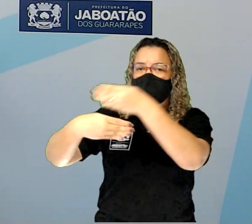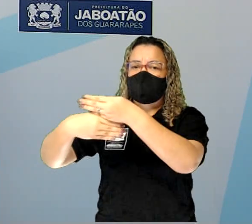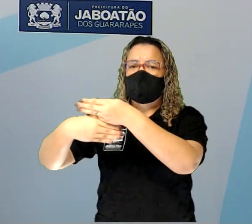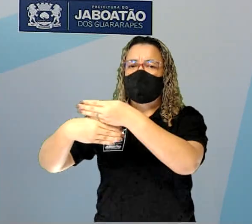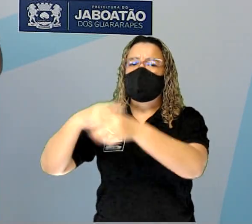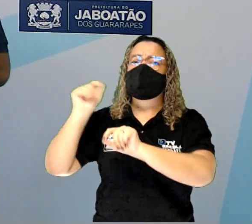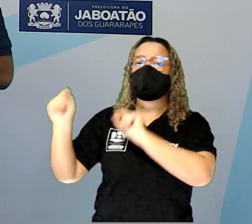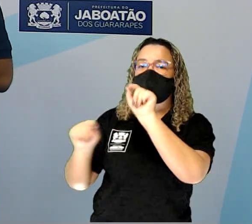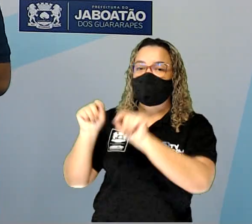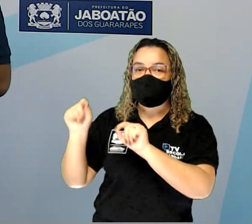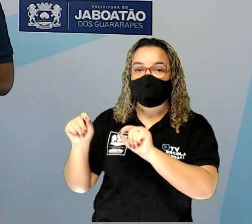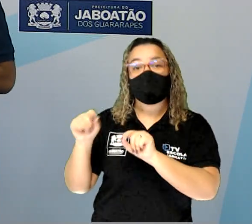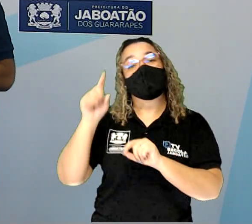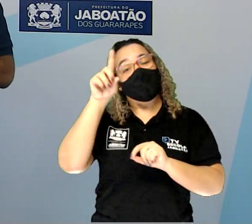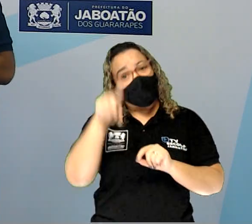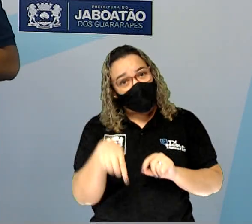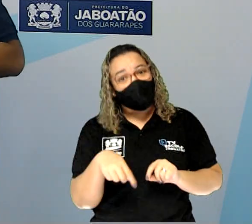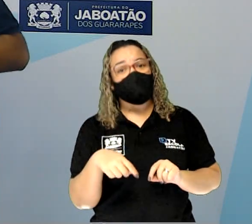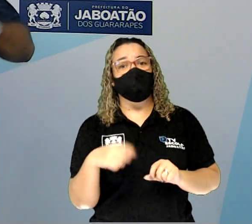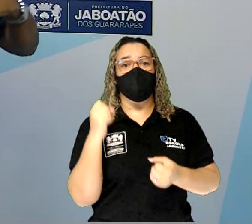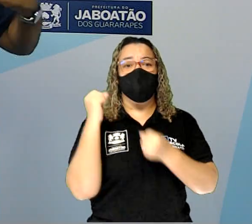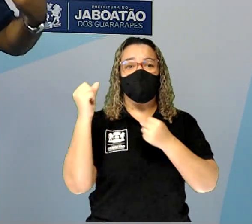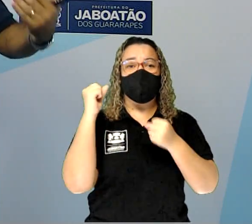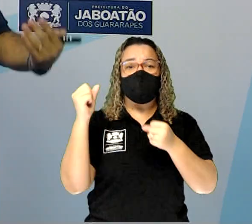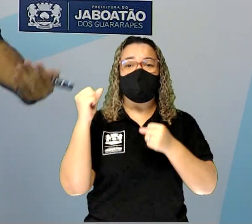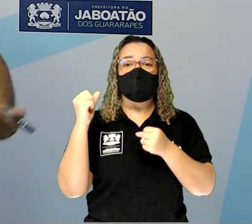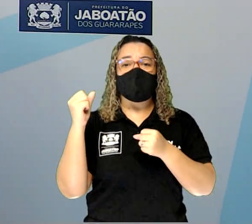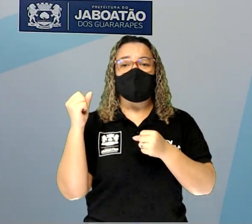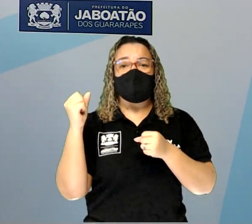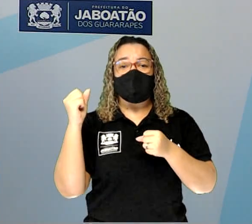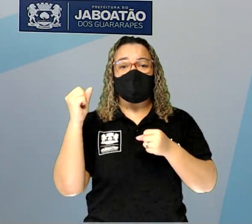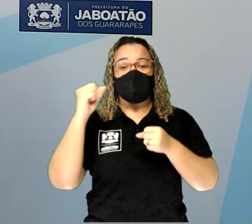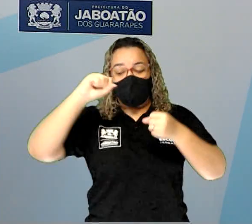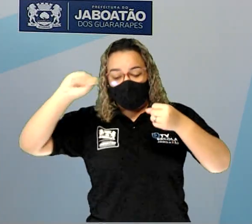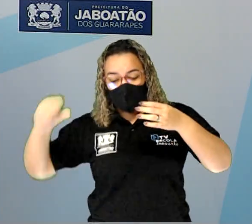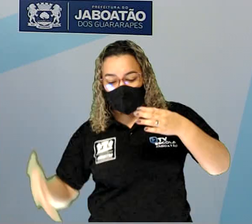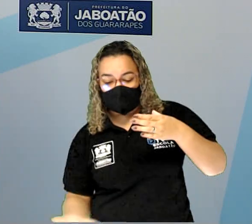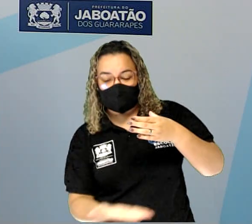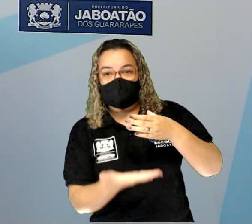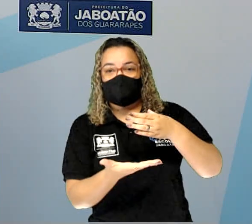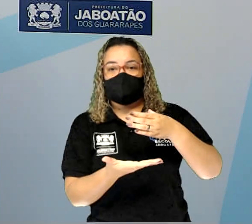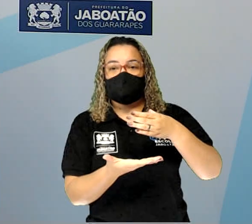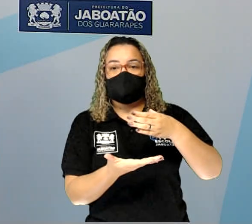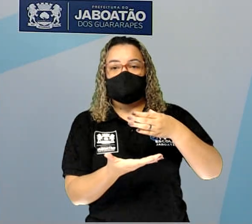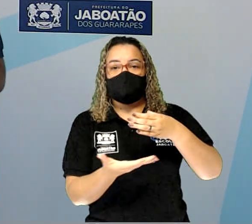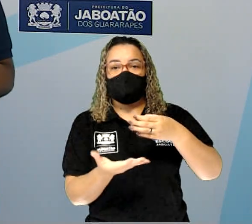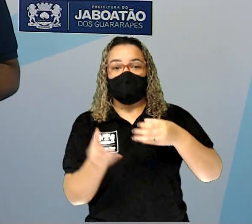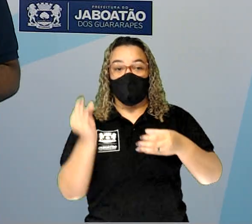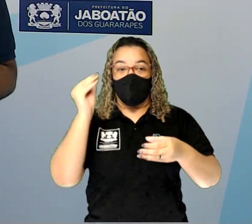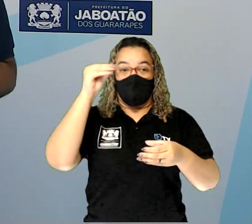A força que está embaixo dos blocos de rocha, que é a força do